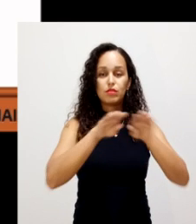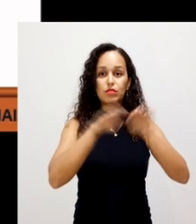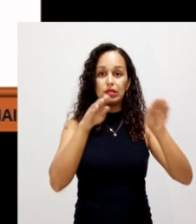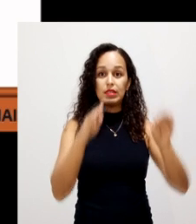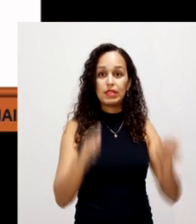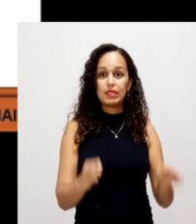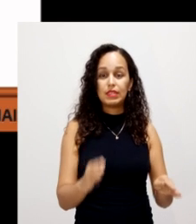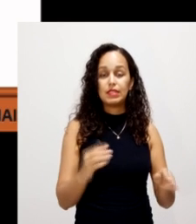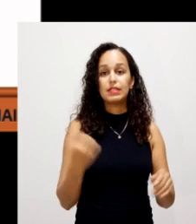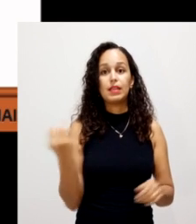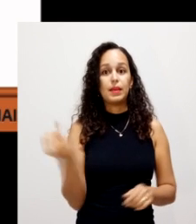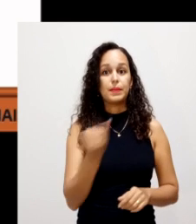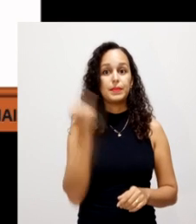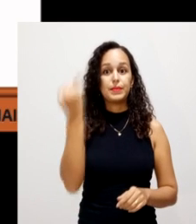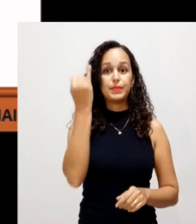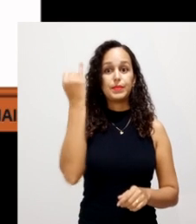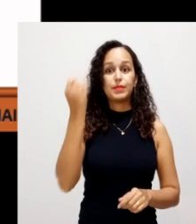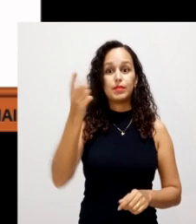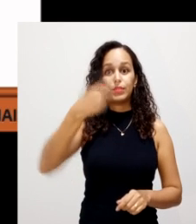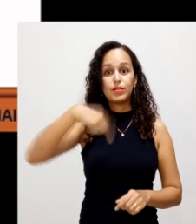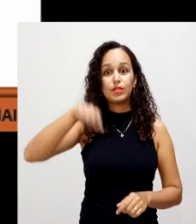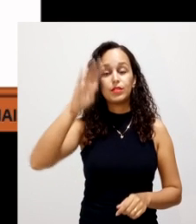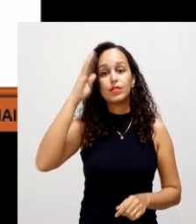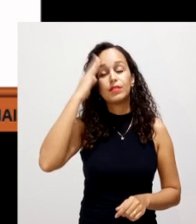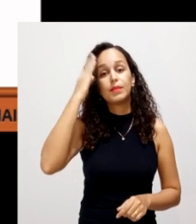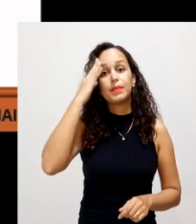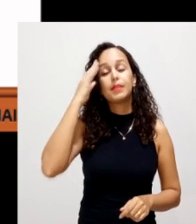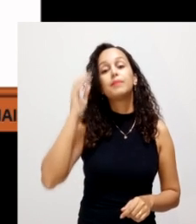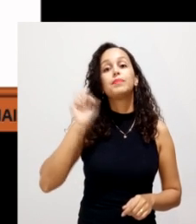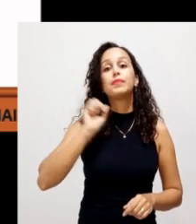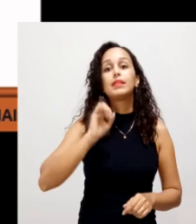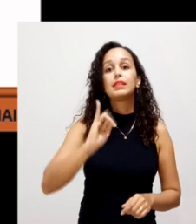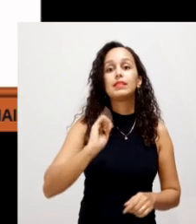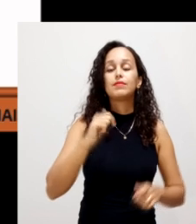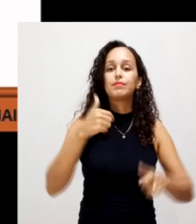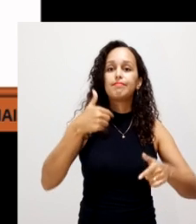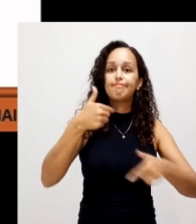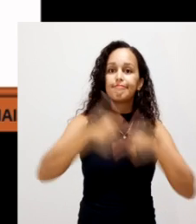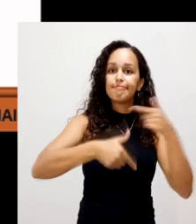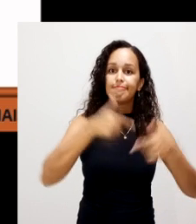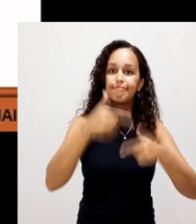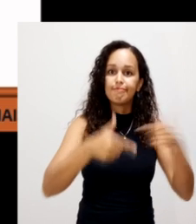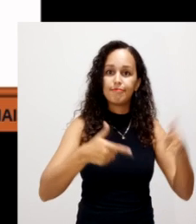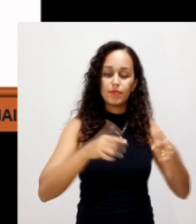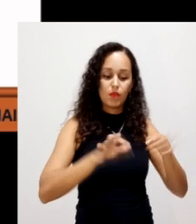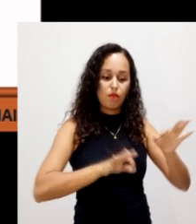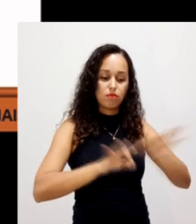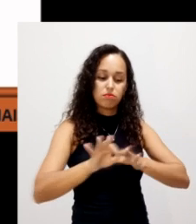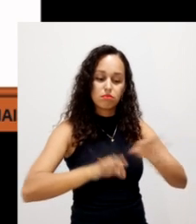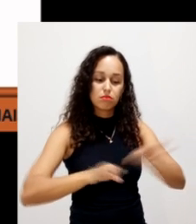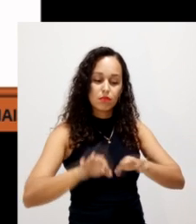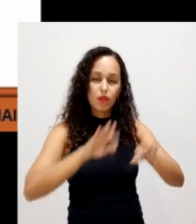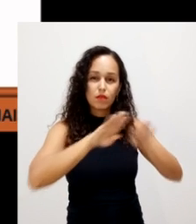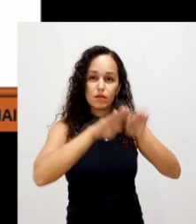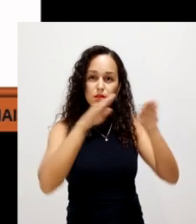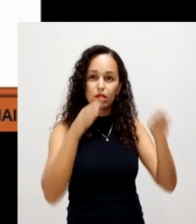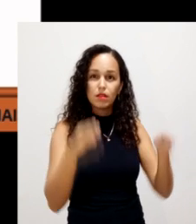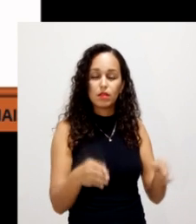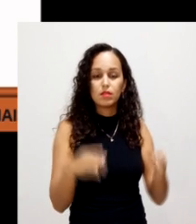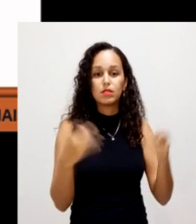das leiras, é importante a gente ter em mente, quando o agricultor for trabalhar com essa montagem, ele deve,